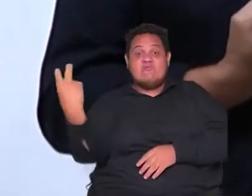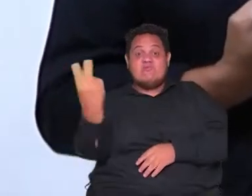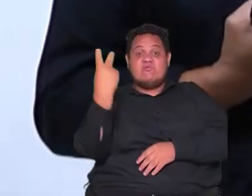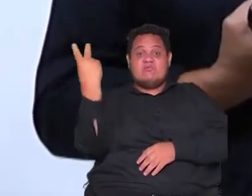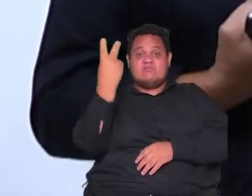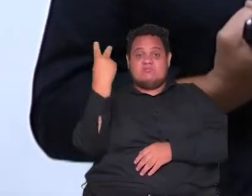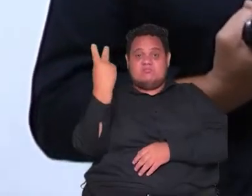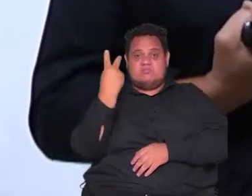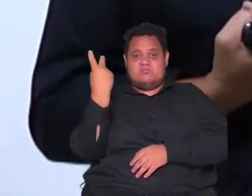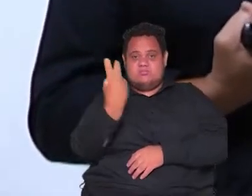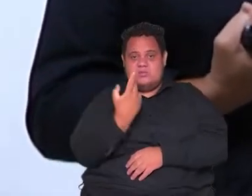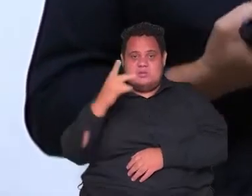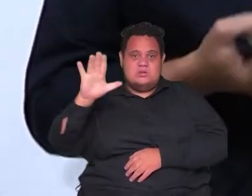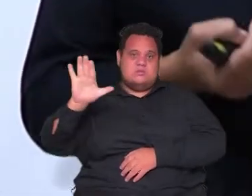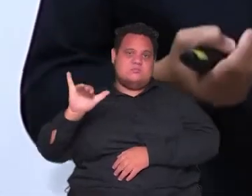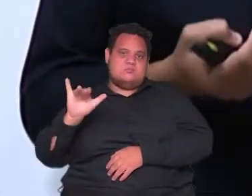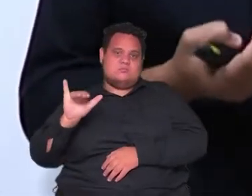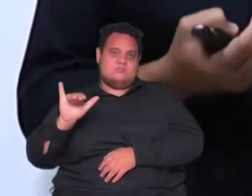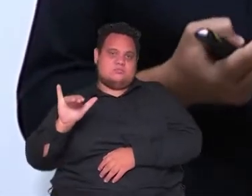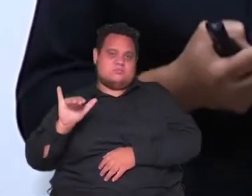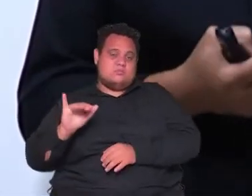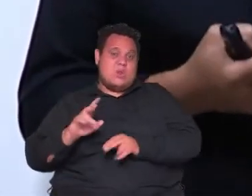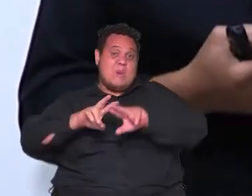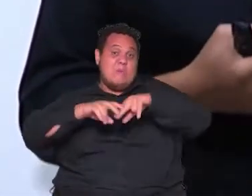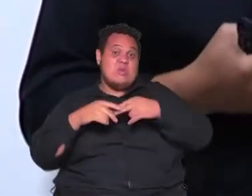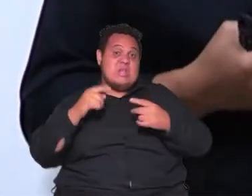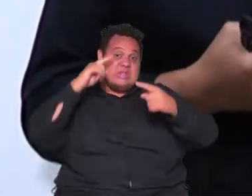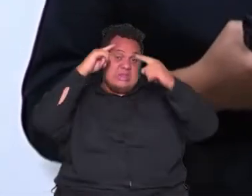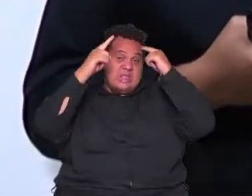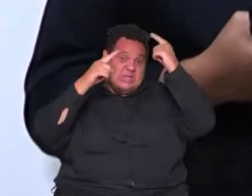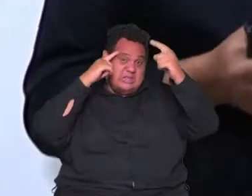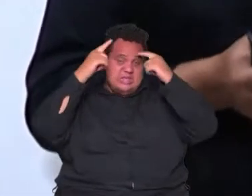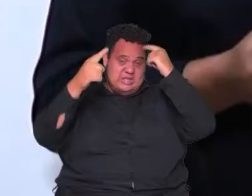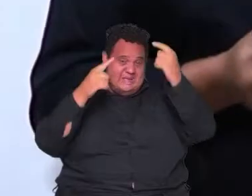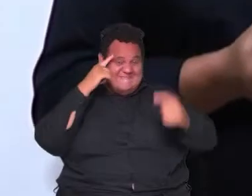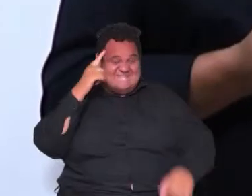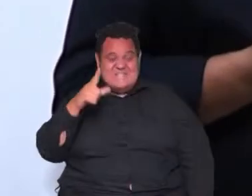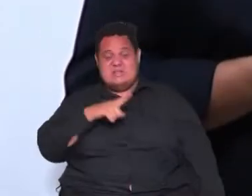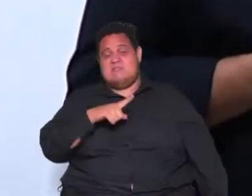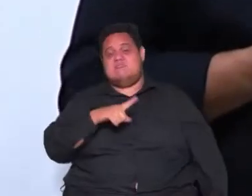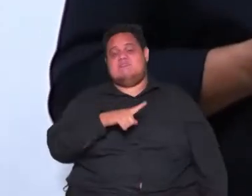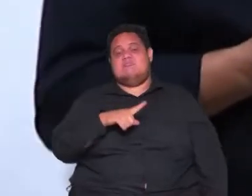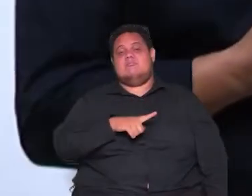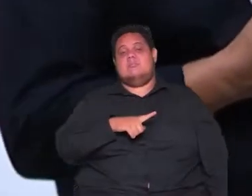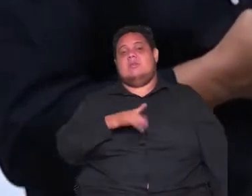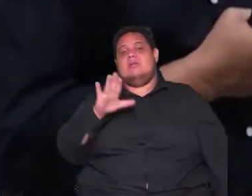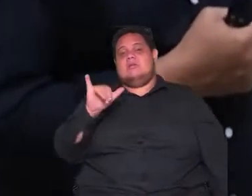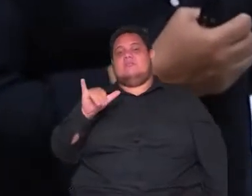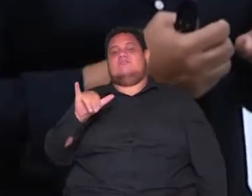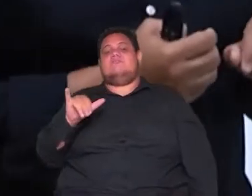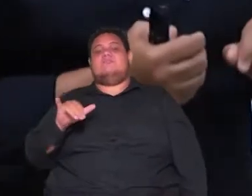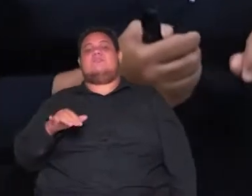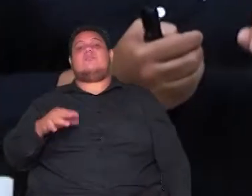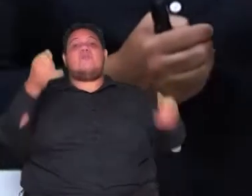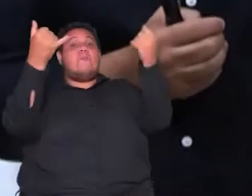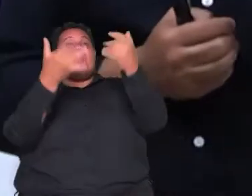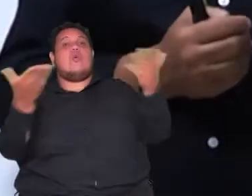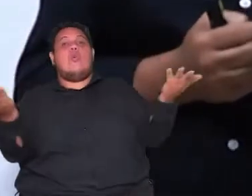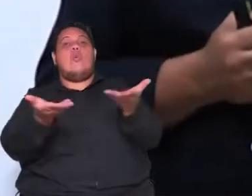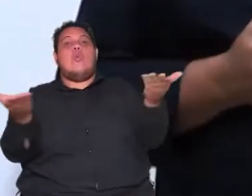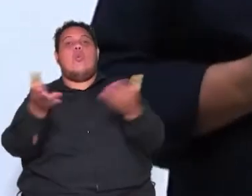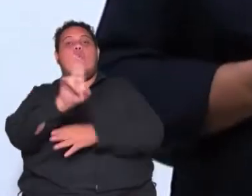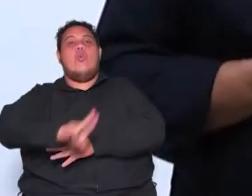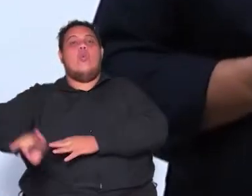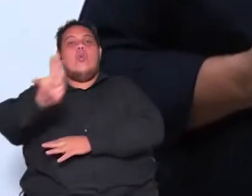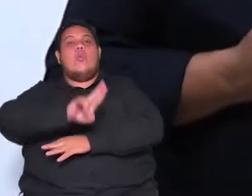a ciência por isso a ideia de cientificismo e sabe de uma coisa eu falei ainda agora de racionalismo e o